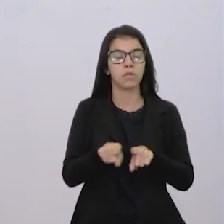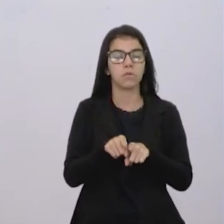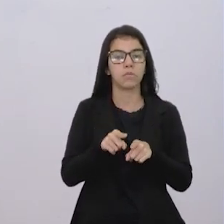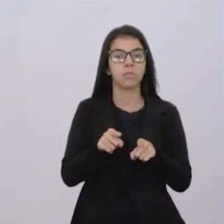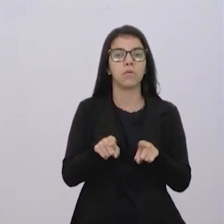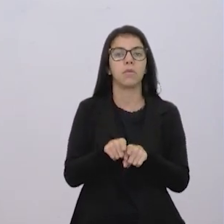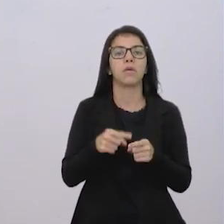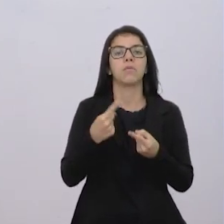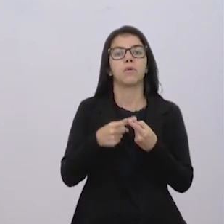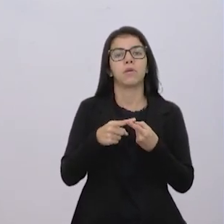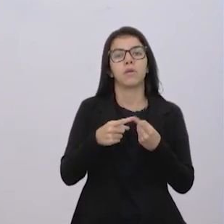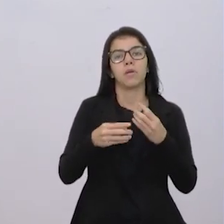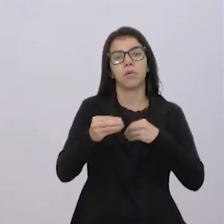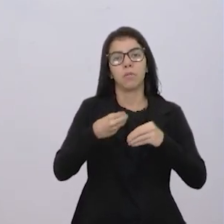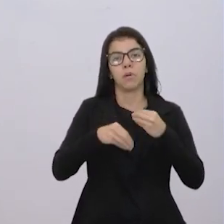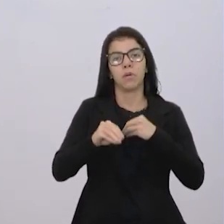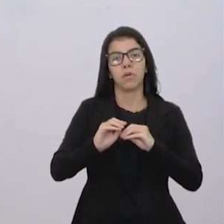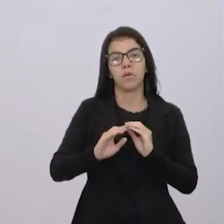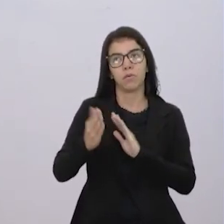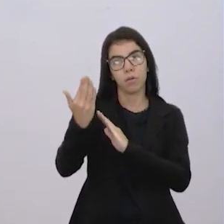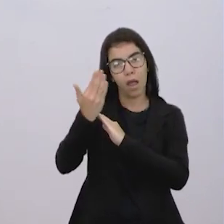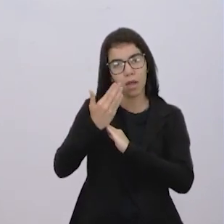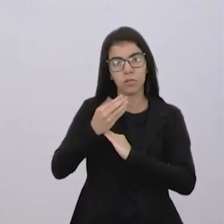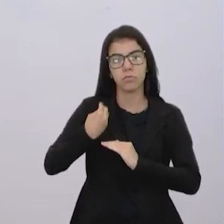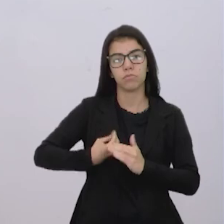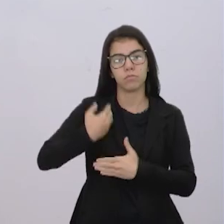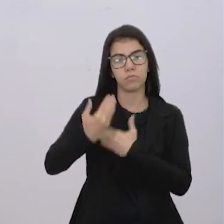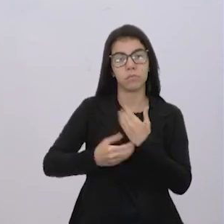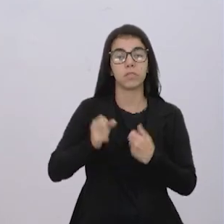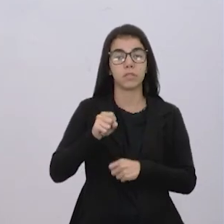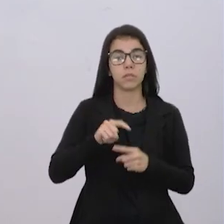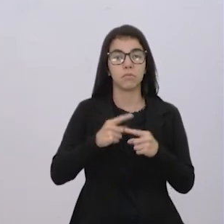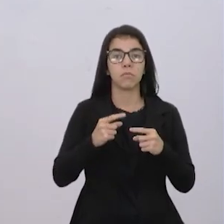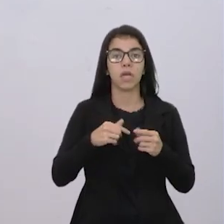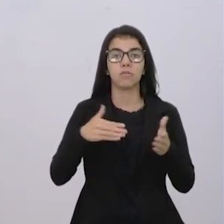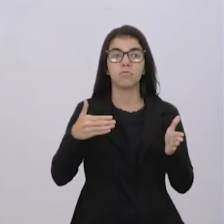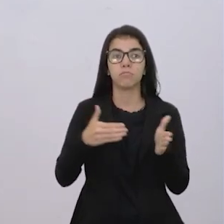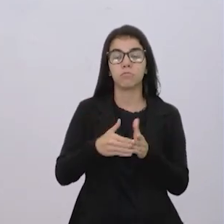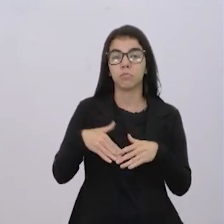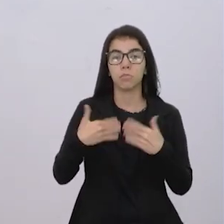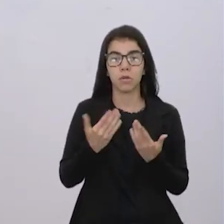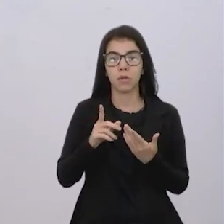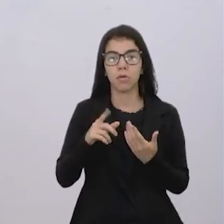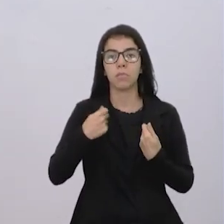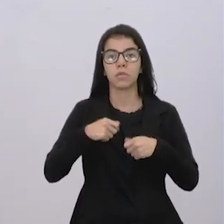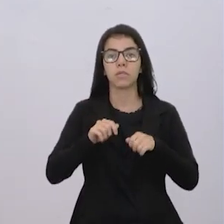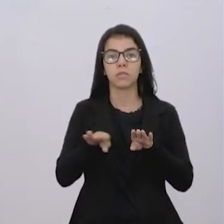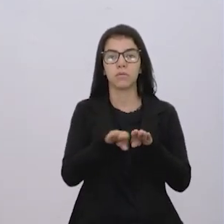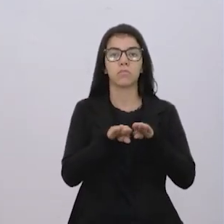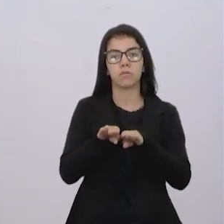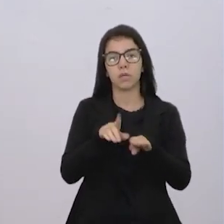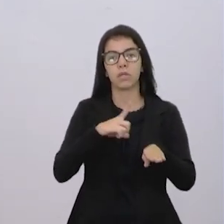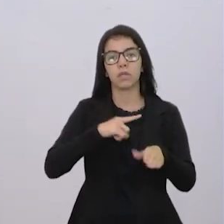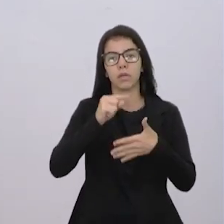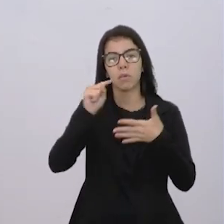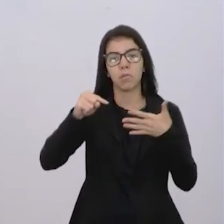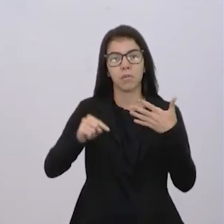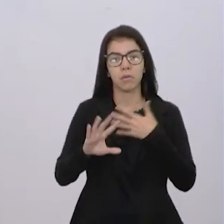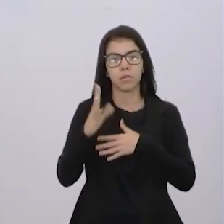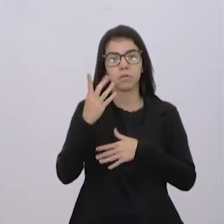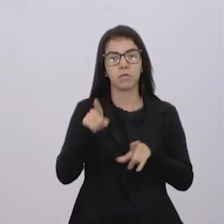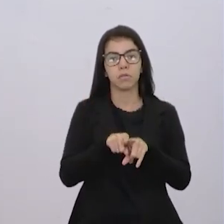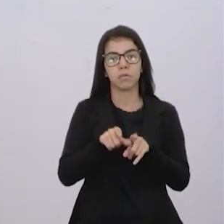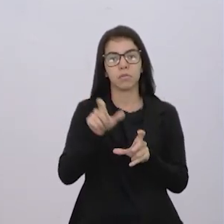ele ajuda o nosso dia a dia? Sim, ele ajuda o nosso dia a dia. Mas até que ponto há o equilíbrio de tudo isso? A gente tem vários fatores, várias